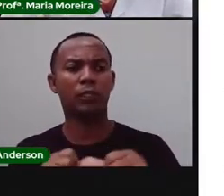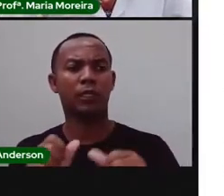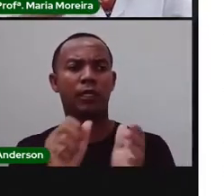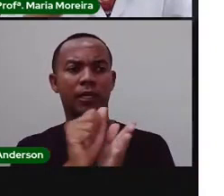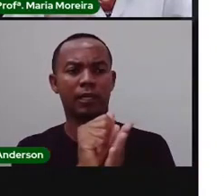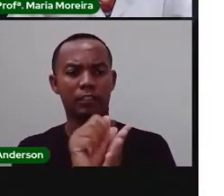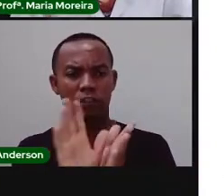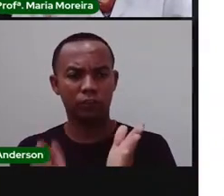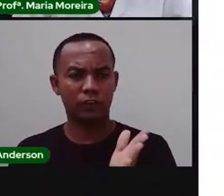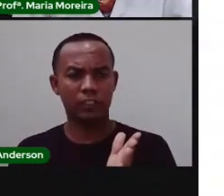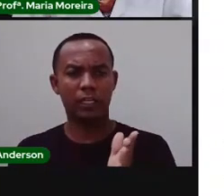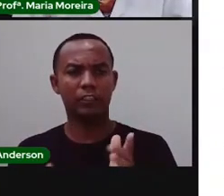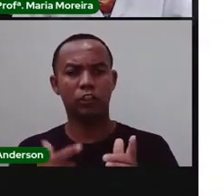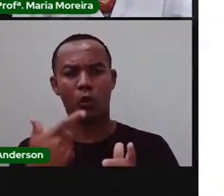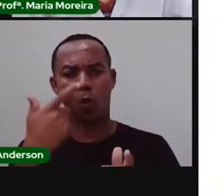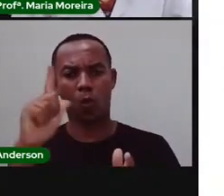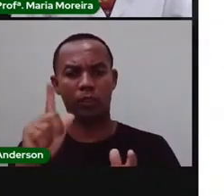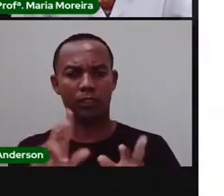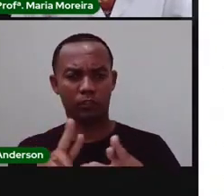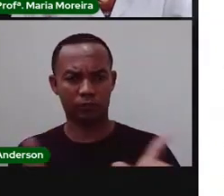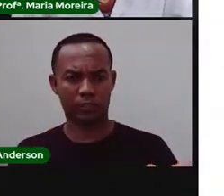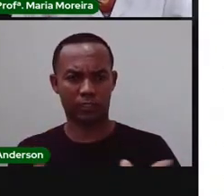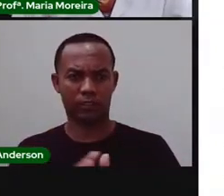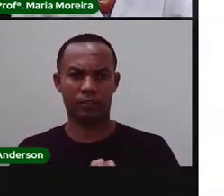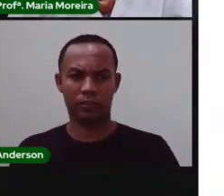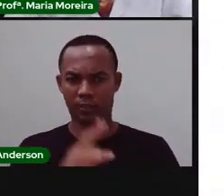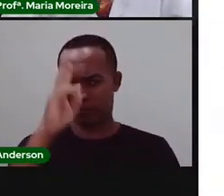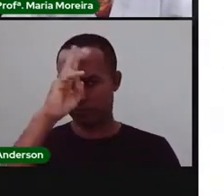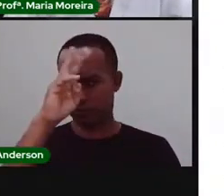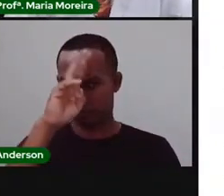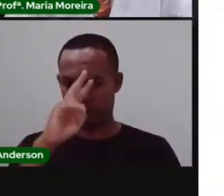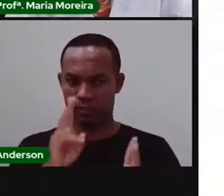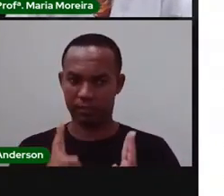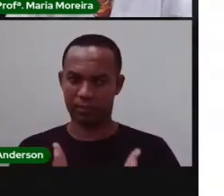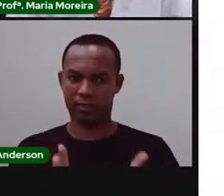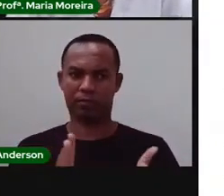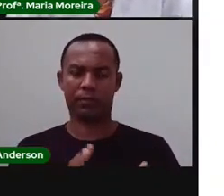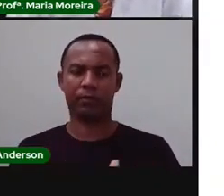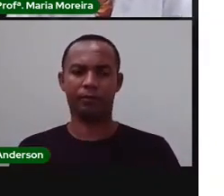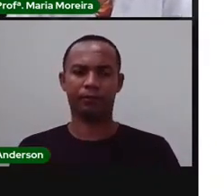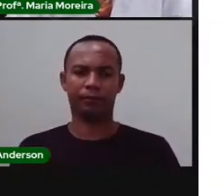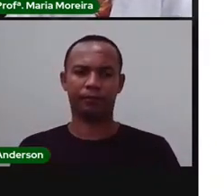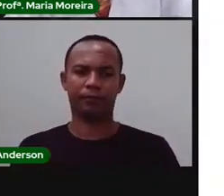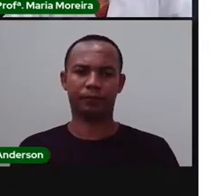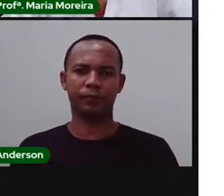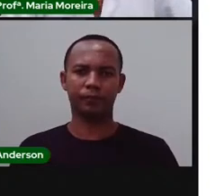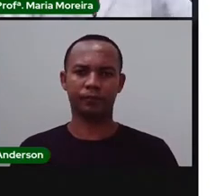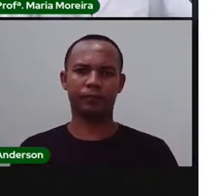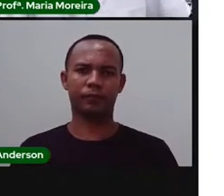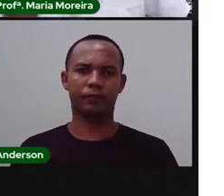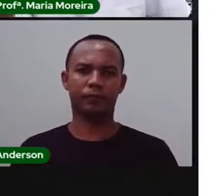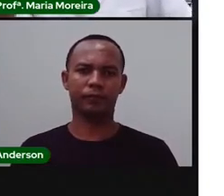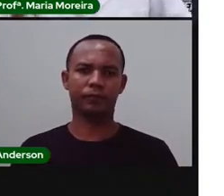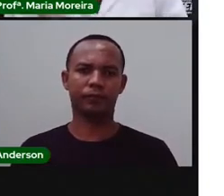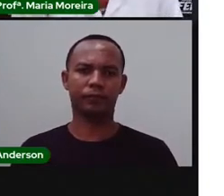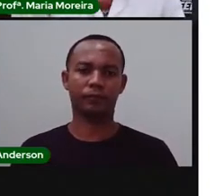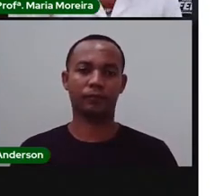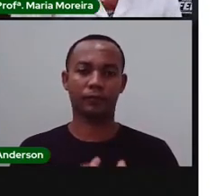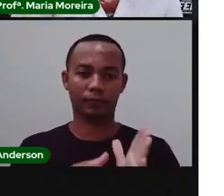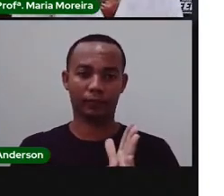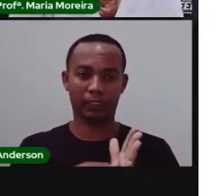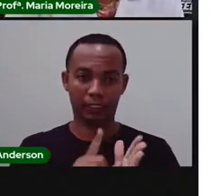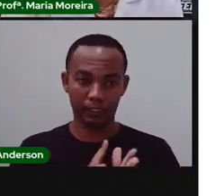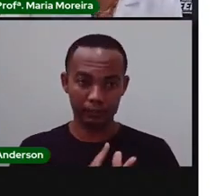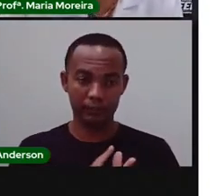você No lugar Dessa Daí Lembrem-se disso Tá? Então vamos lá Antes do